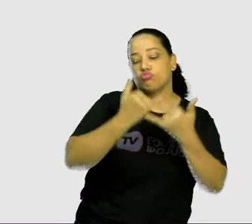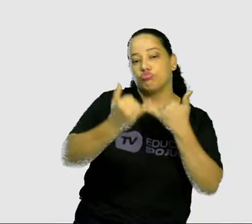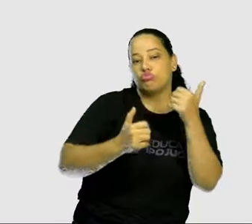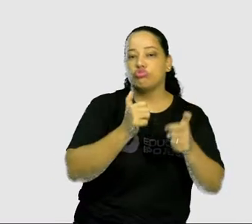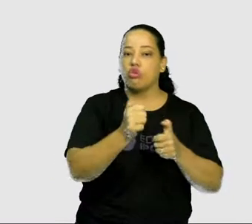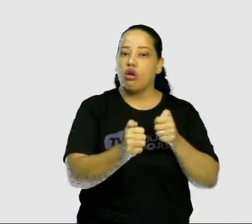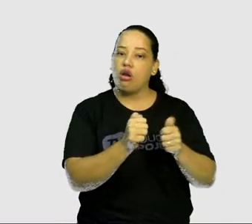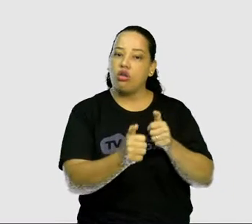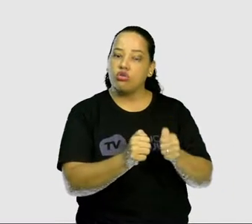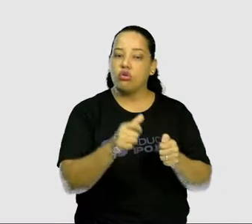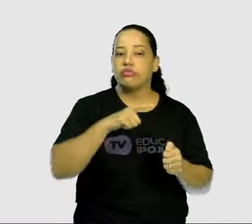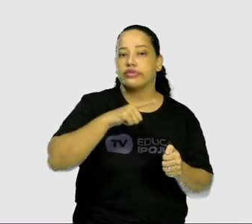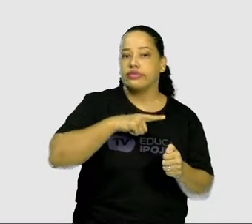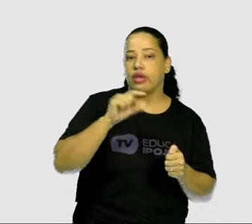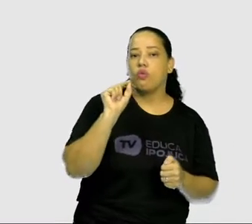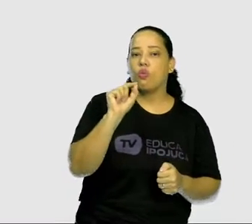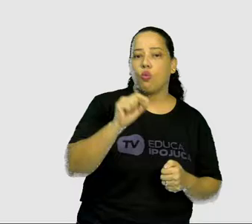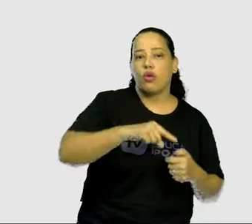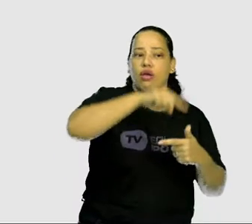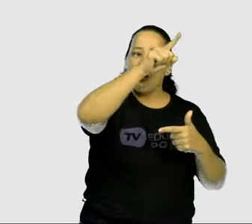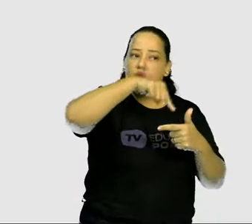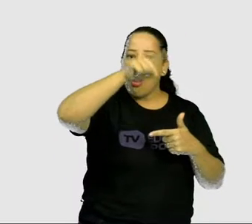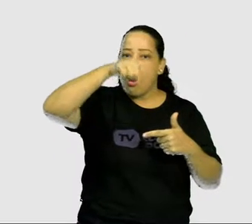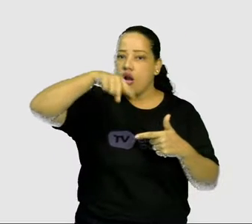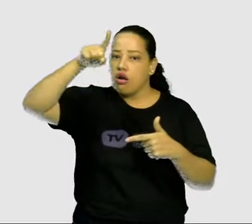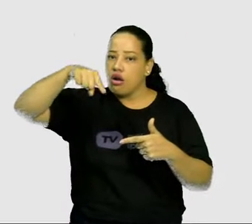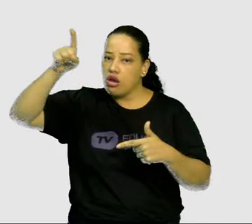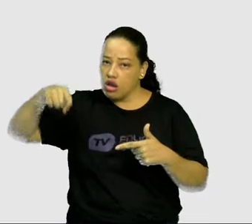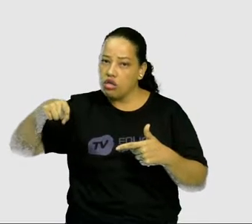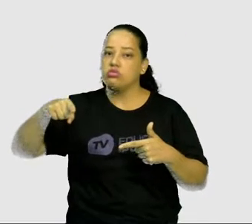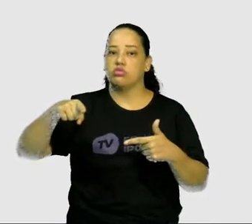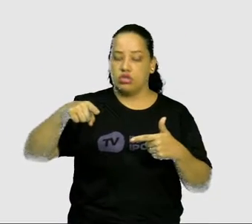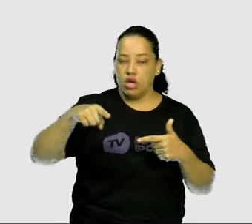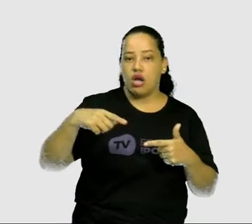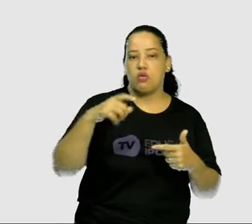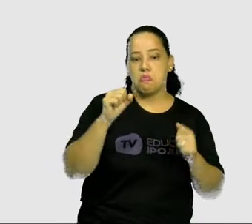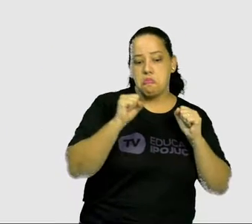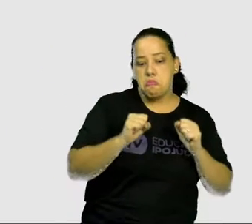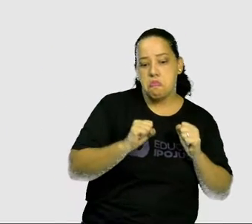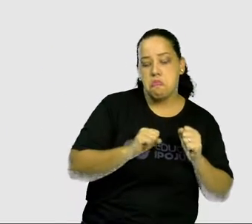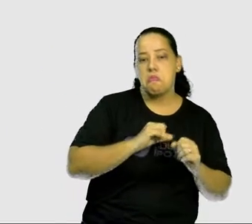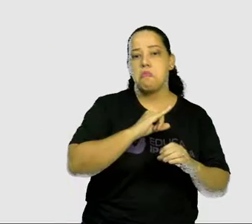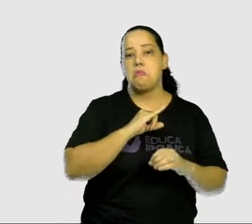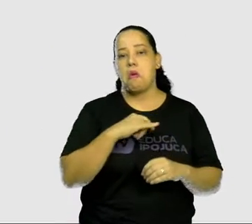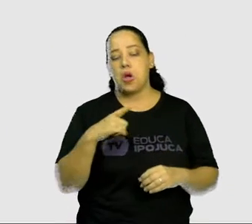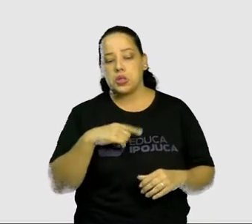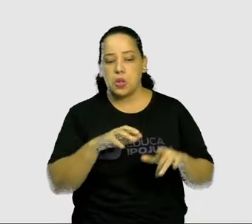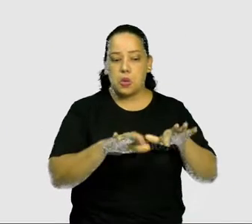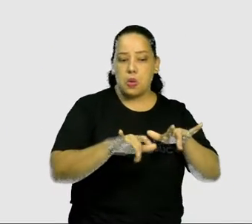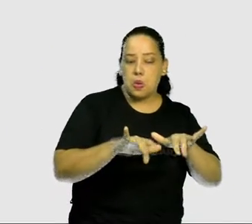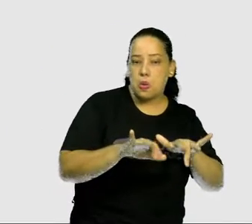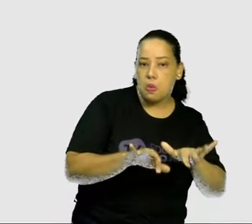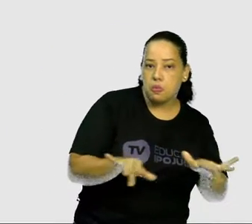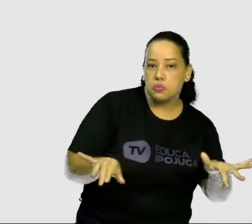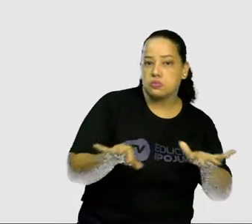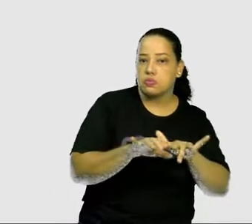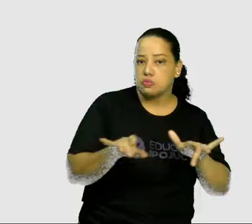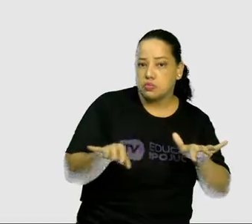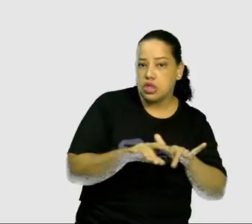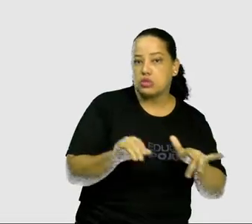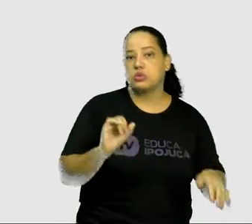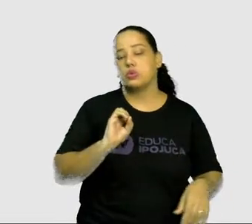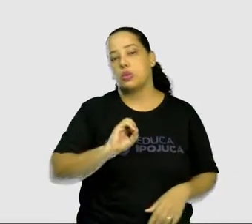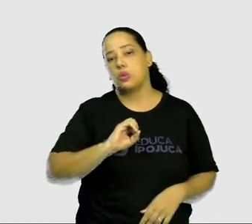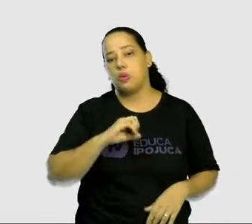tecnologias de gráficos virtuais. Ele pode ser jogado em computadores, em máquinas de cliperama, por exemplo, em